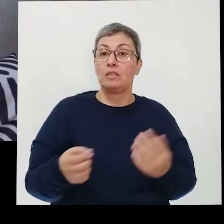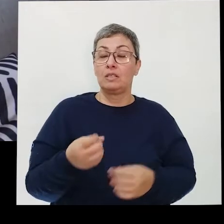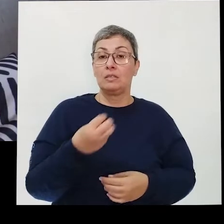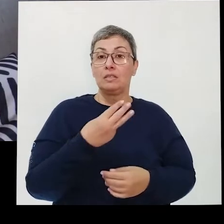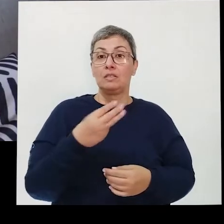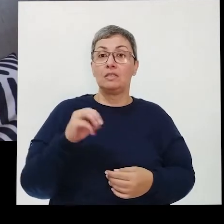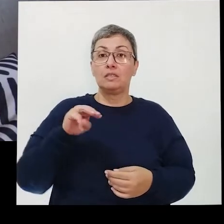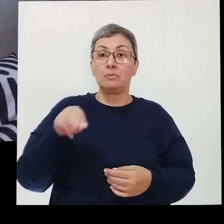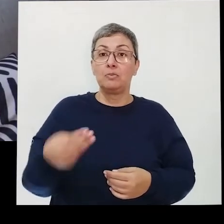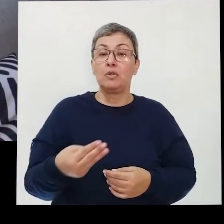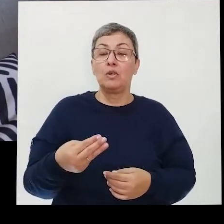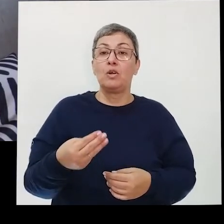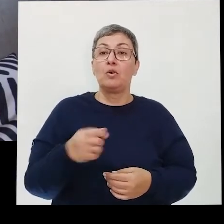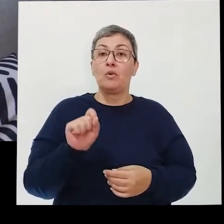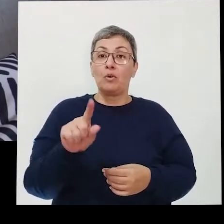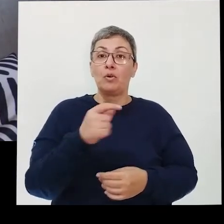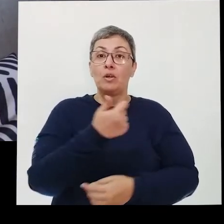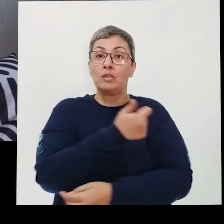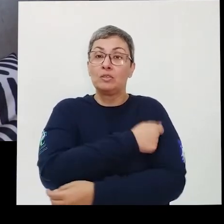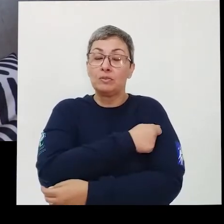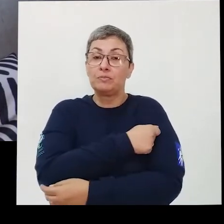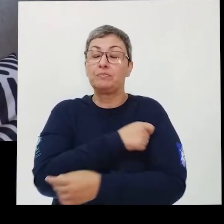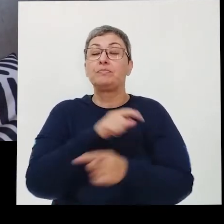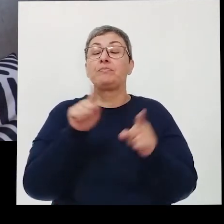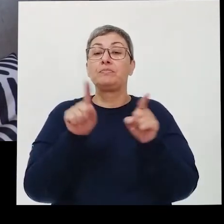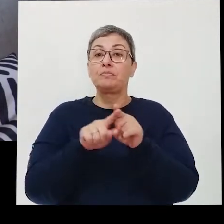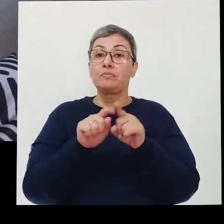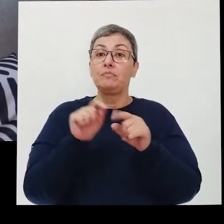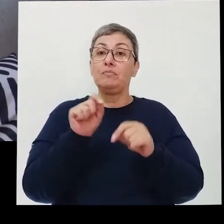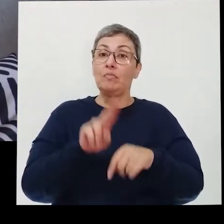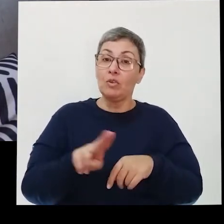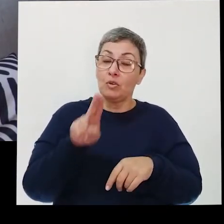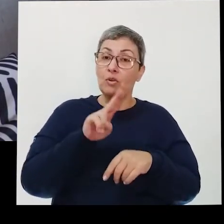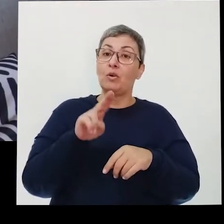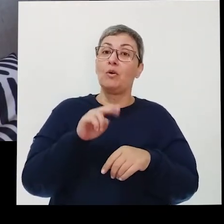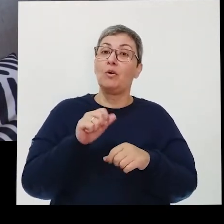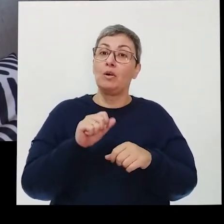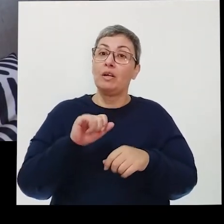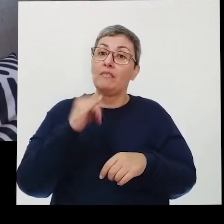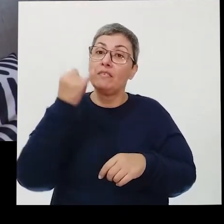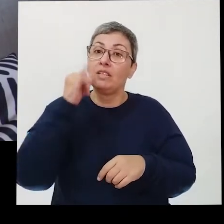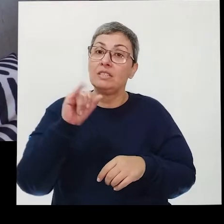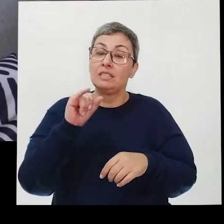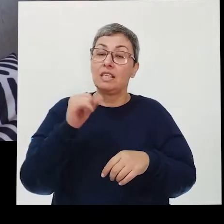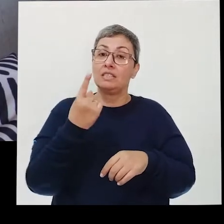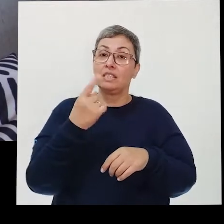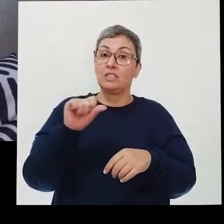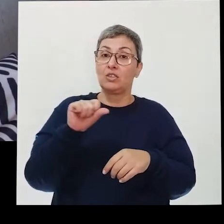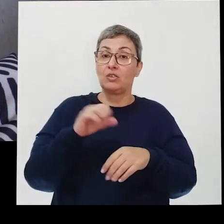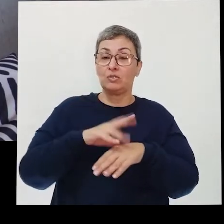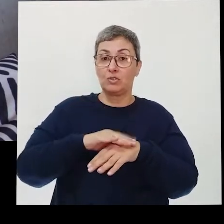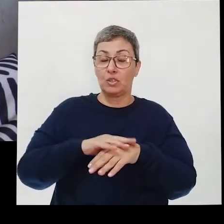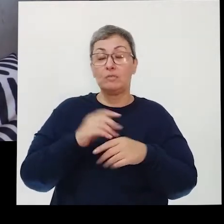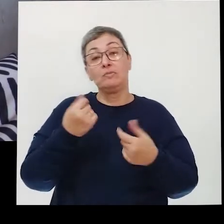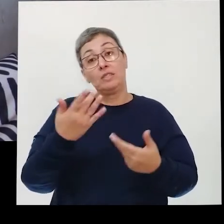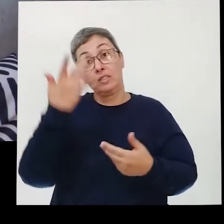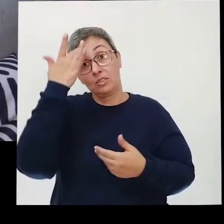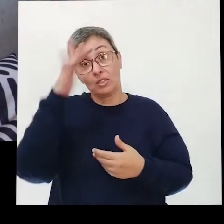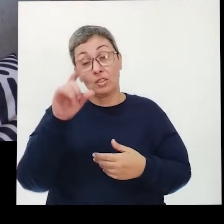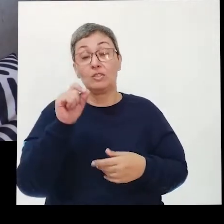distribuídos cerca de 300 milhões de unidades de imunobiológicos que servem para combater mais de 19 doenças. Bom,